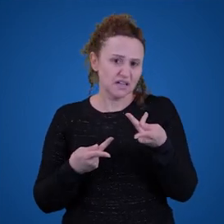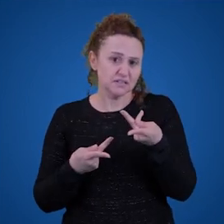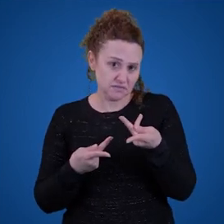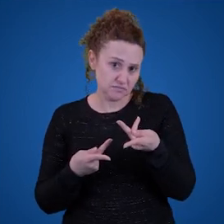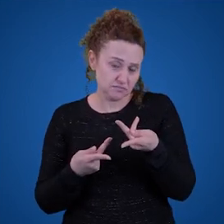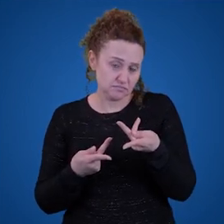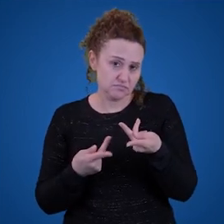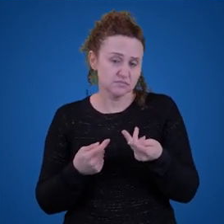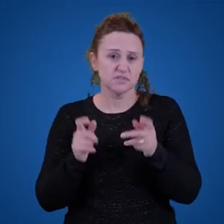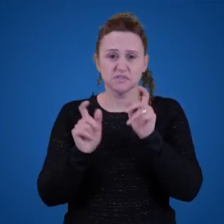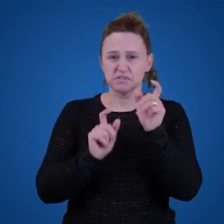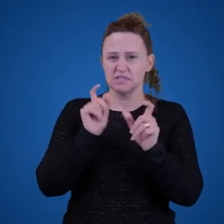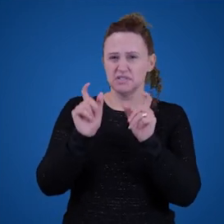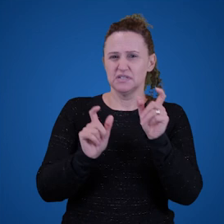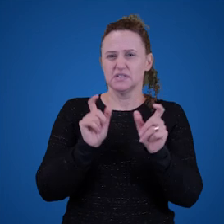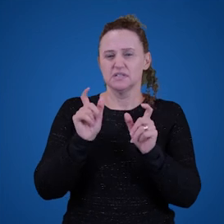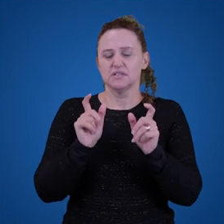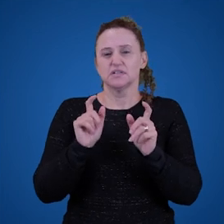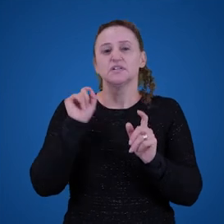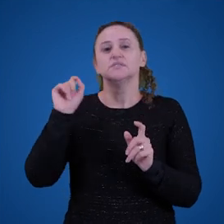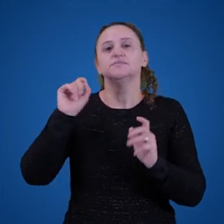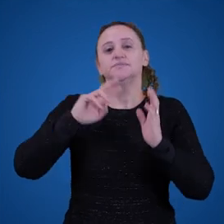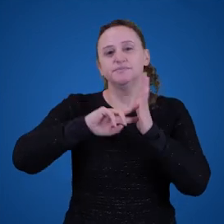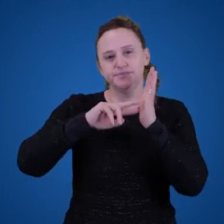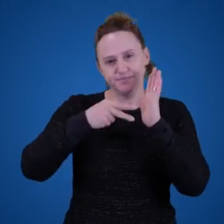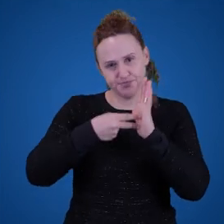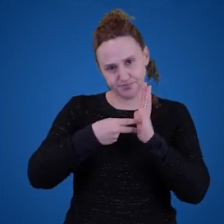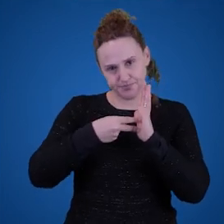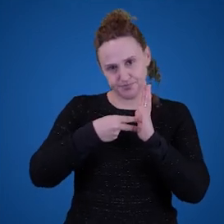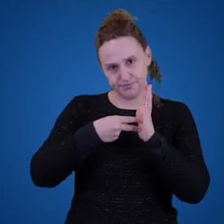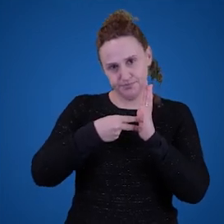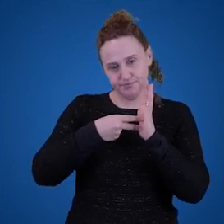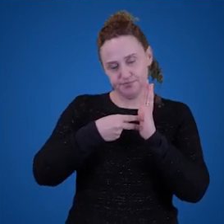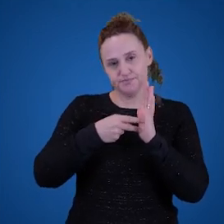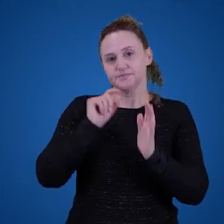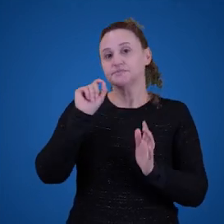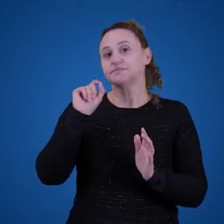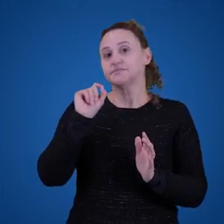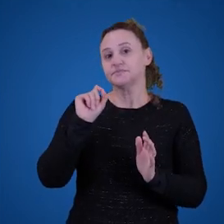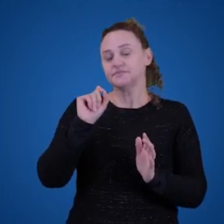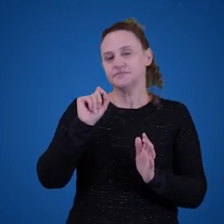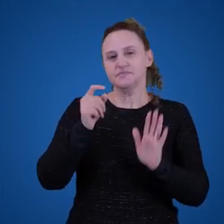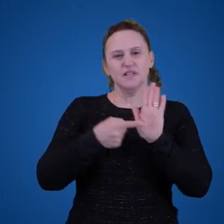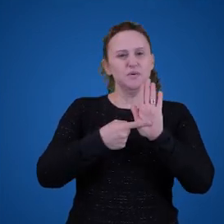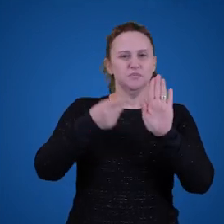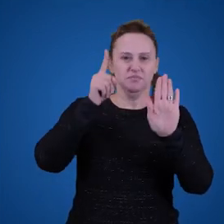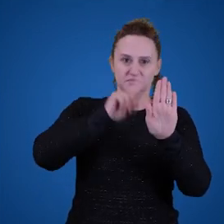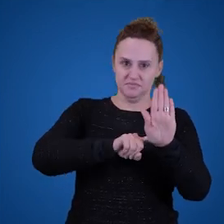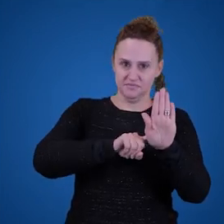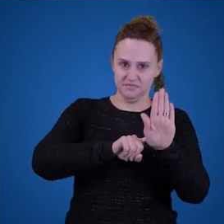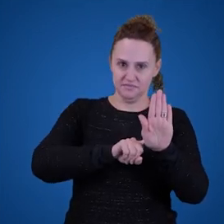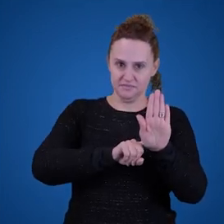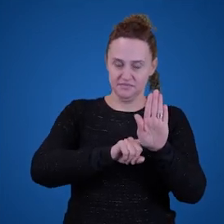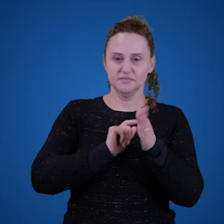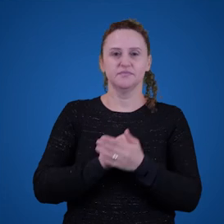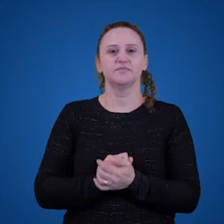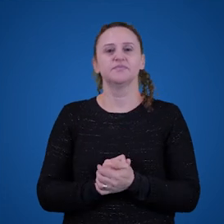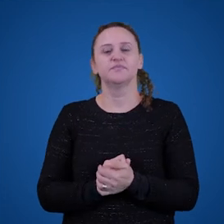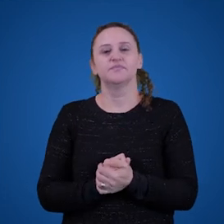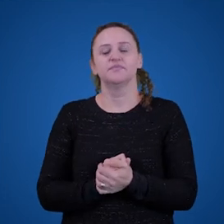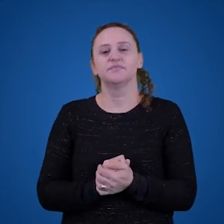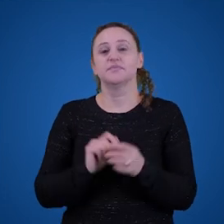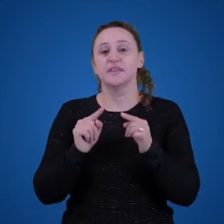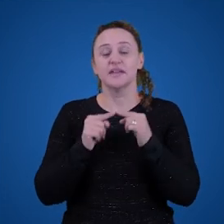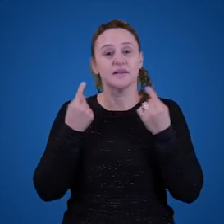aquilo que significa, né? Então, é como se fosse a metáfora, né? Então, ela não é literal, mas aqui eu gostaria de fazer um paralelo com a